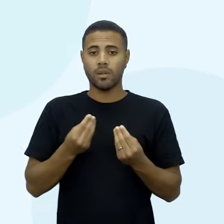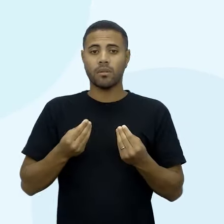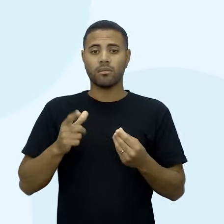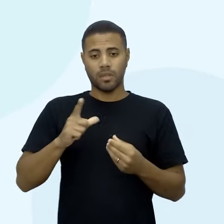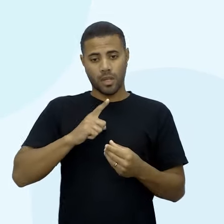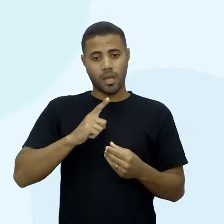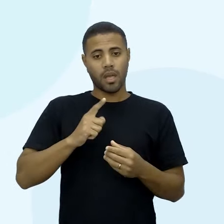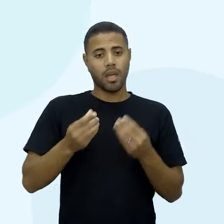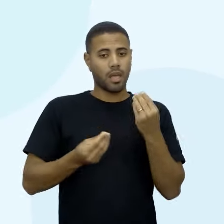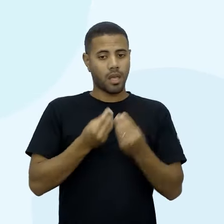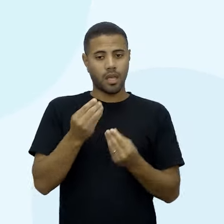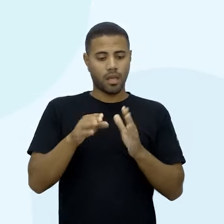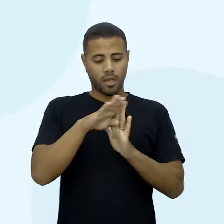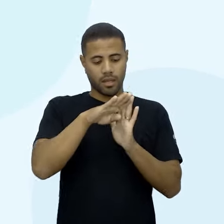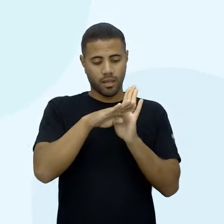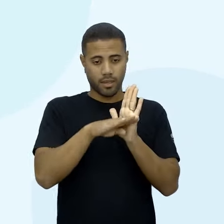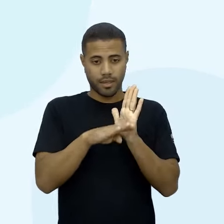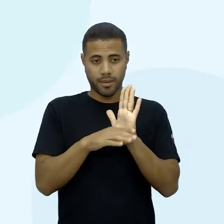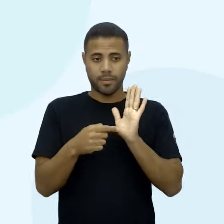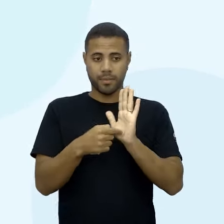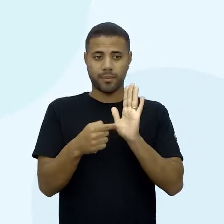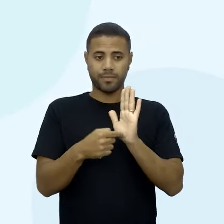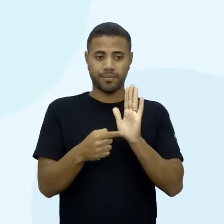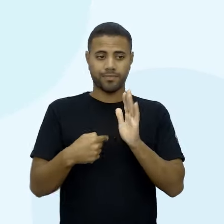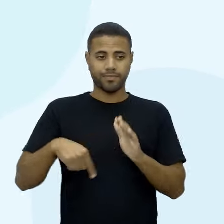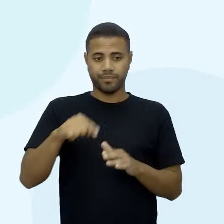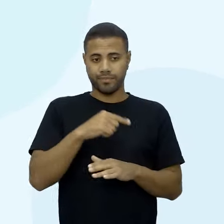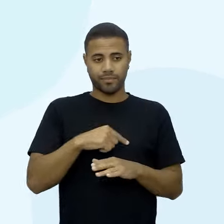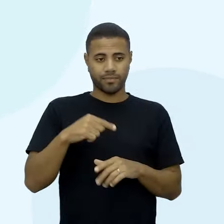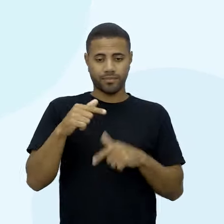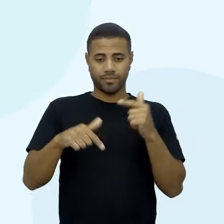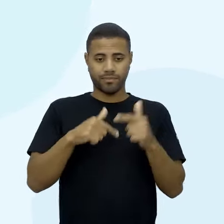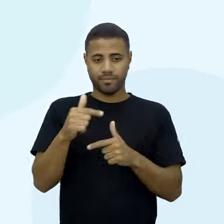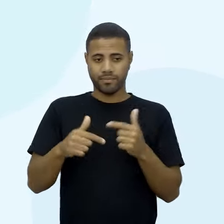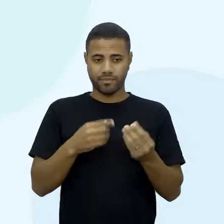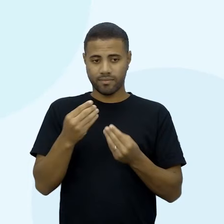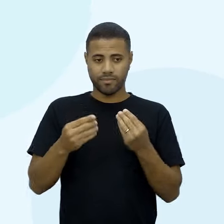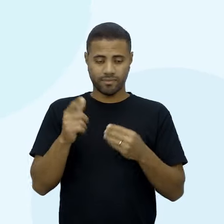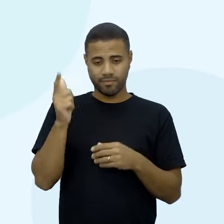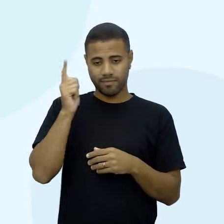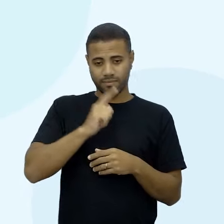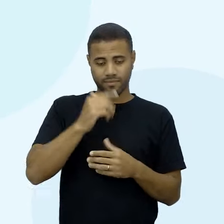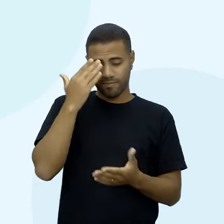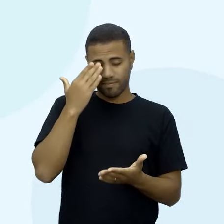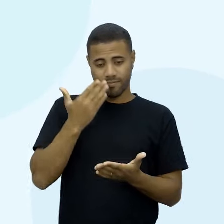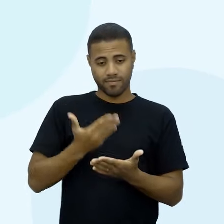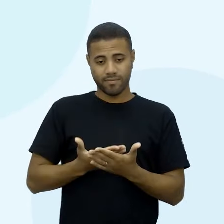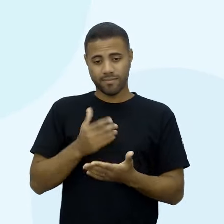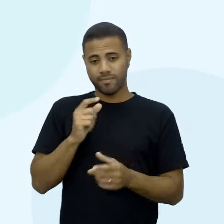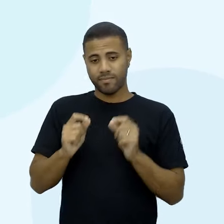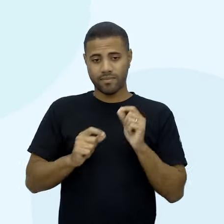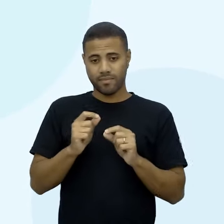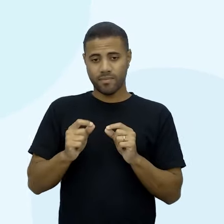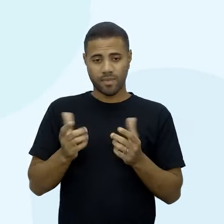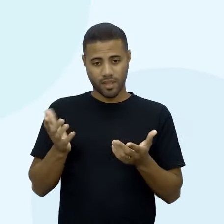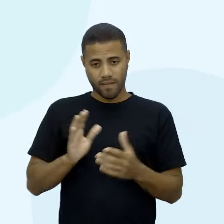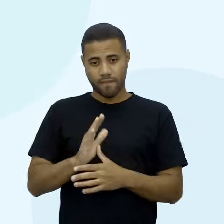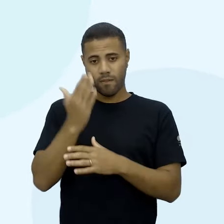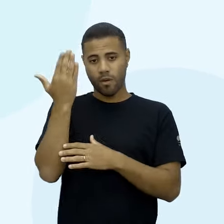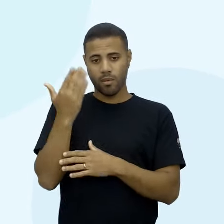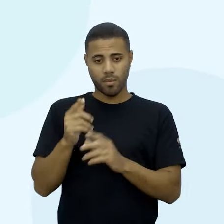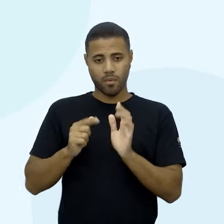comum aí na rotina de vocês, trabalhar com expressões algébricas. Acredito que essa fórmula aqui, ela seja